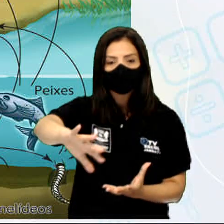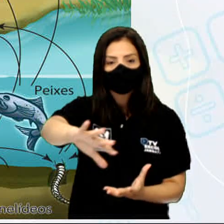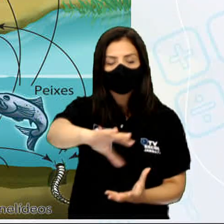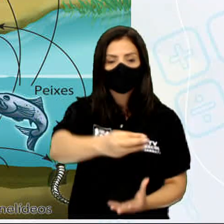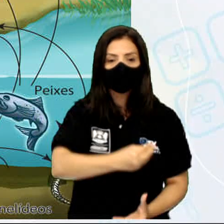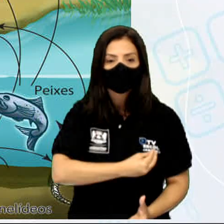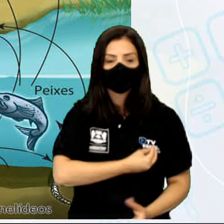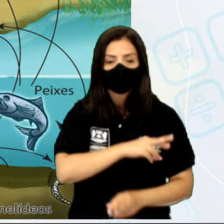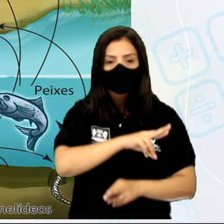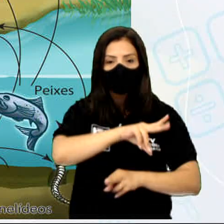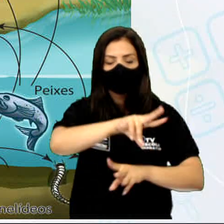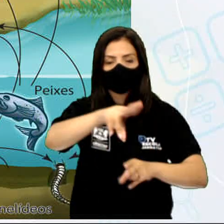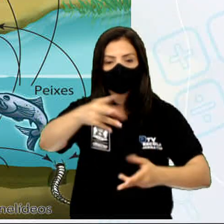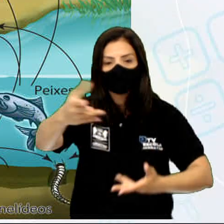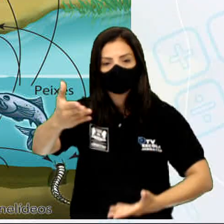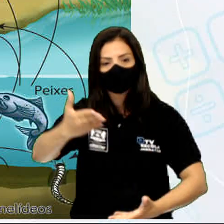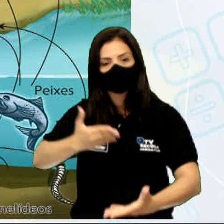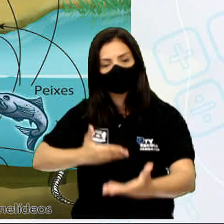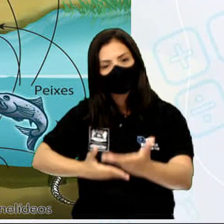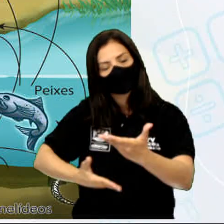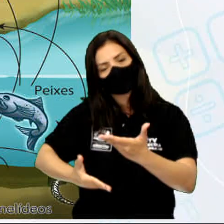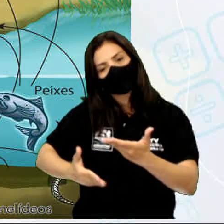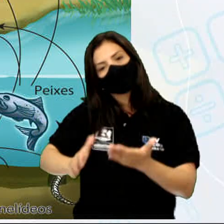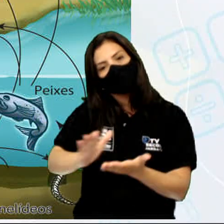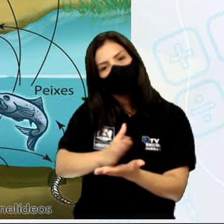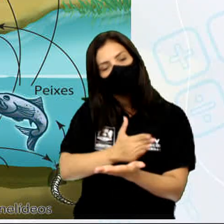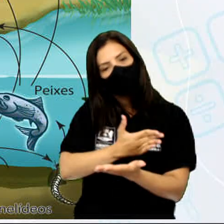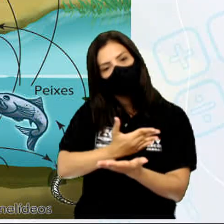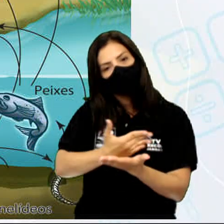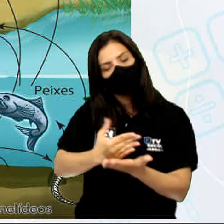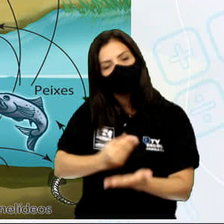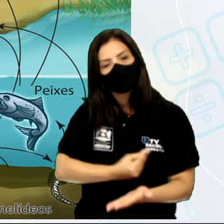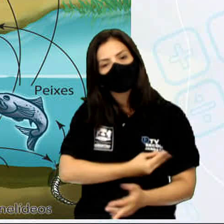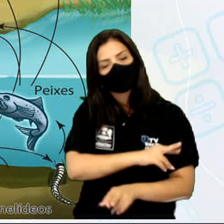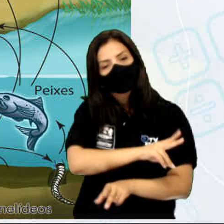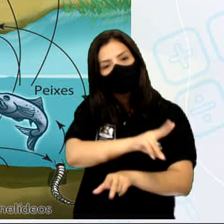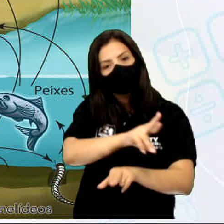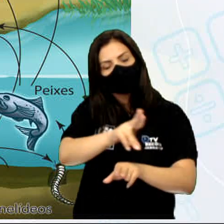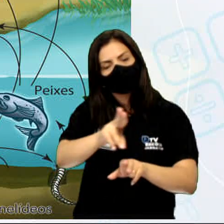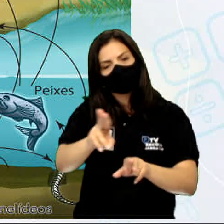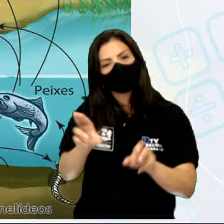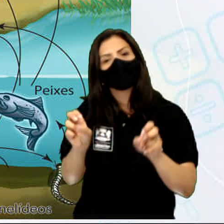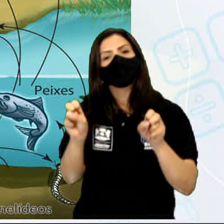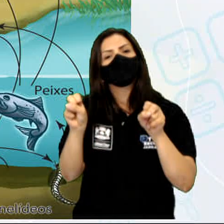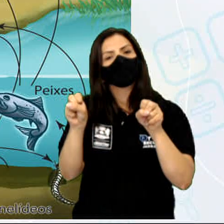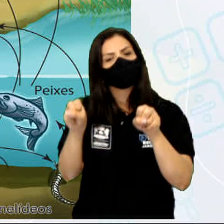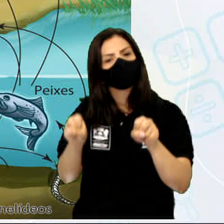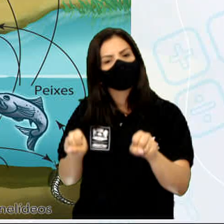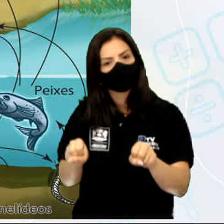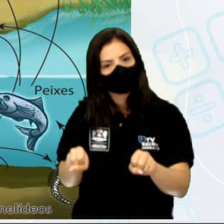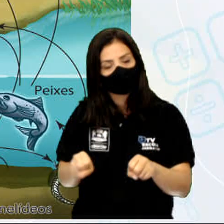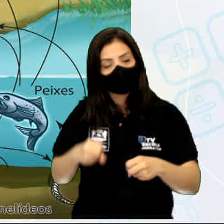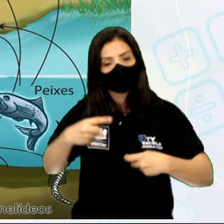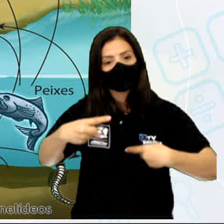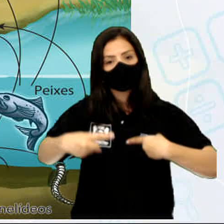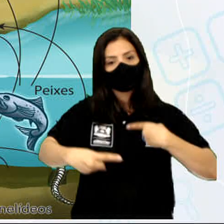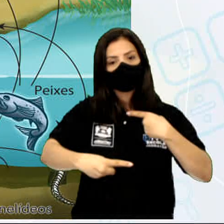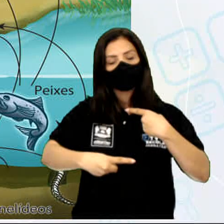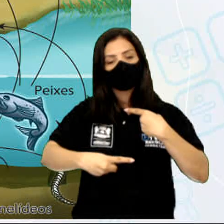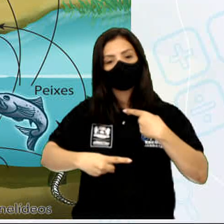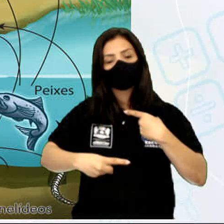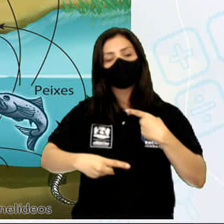se relacionam. Alguns seres vivos, eles têm a capacidade de produzir